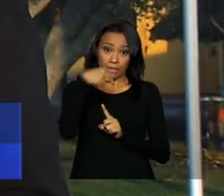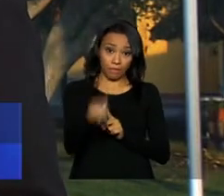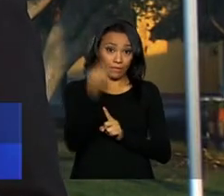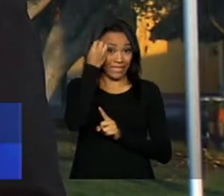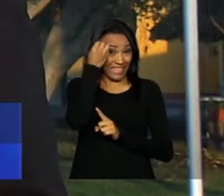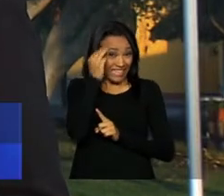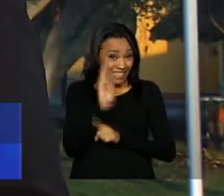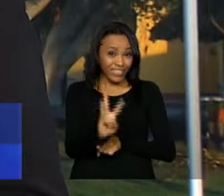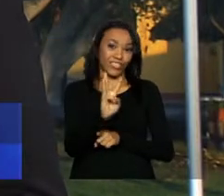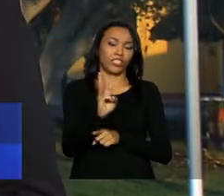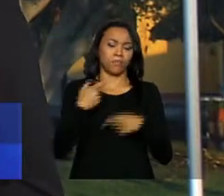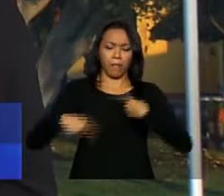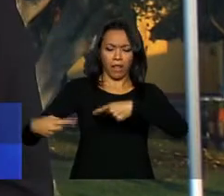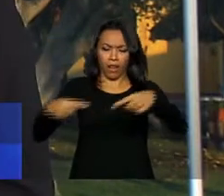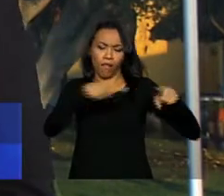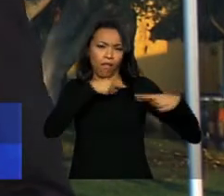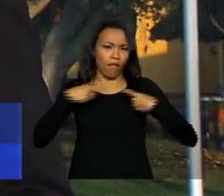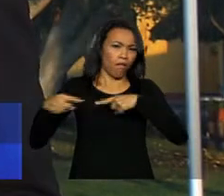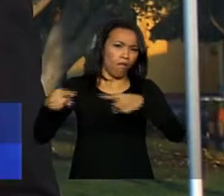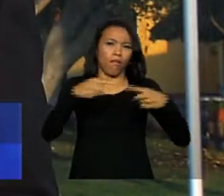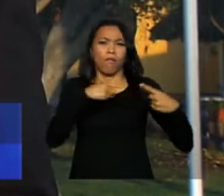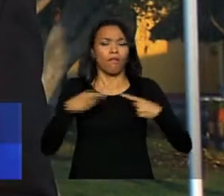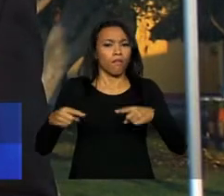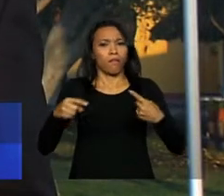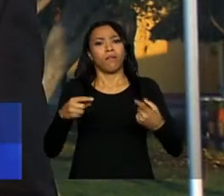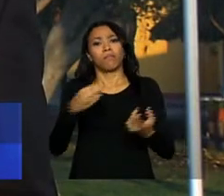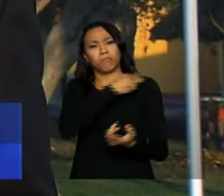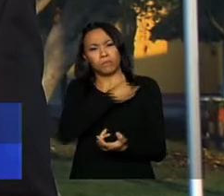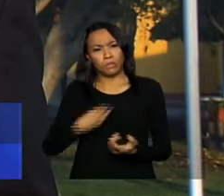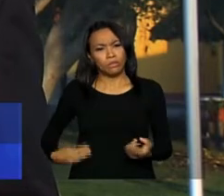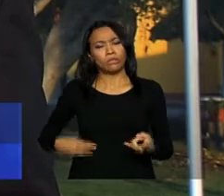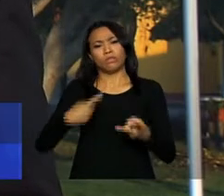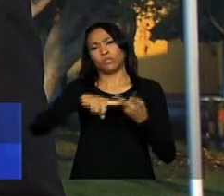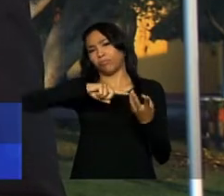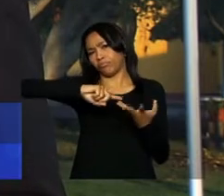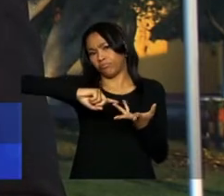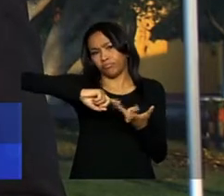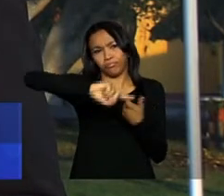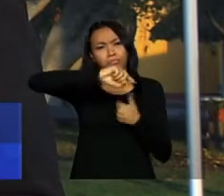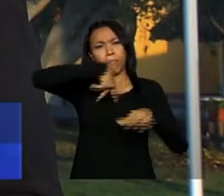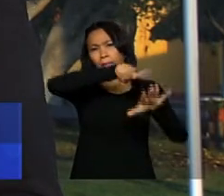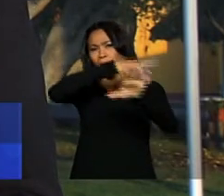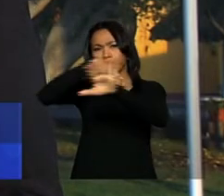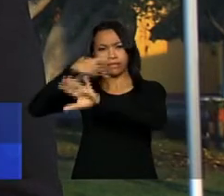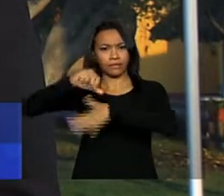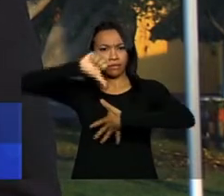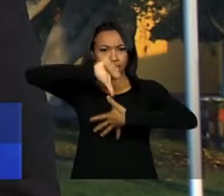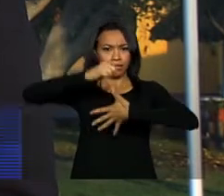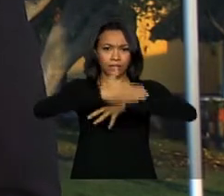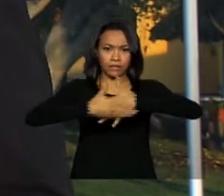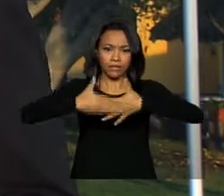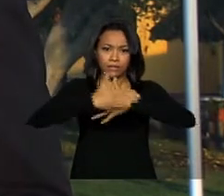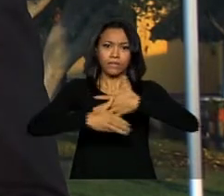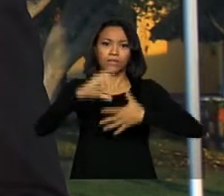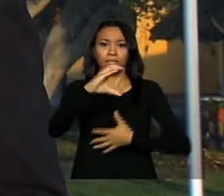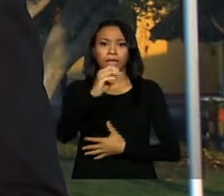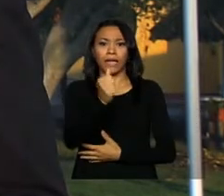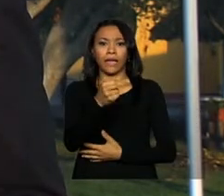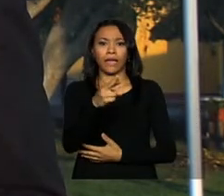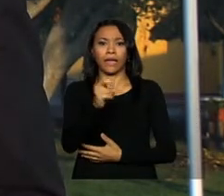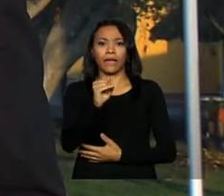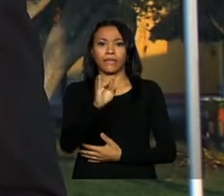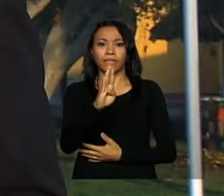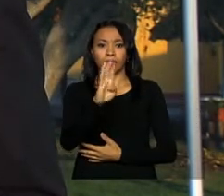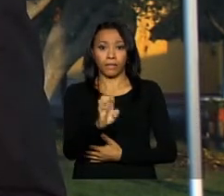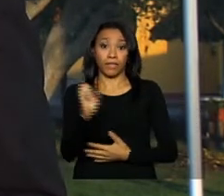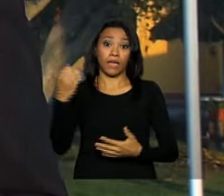dias de discussões em reuniões de técnicos e ministros de relações exteriores de países da América Latina e do Caribe, a quarta cúpula